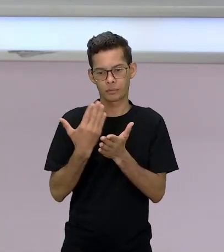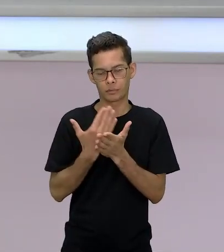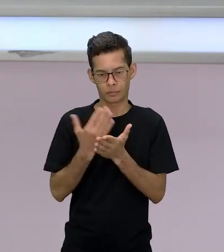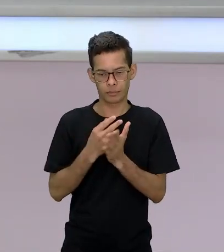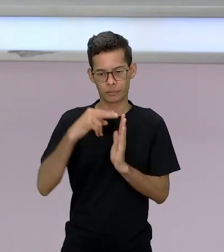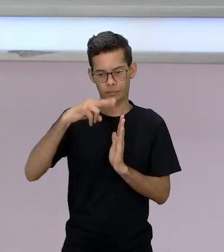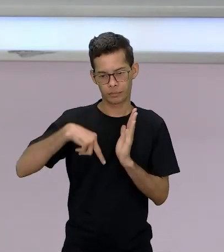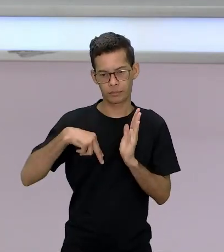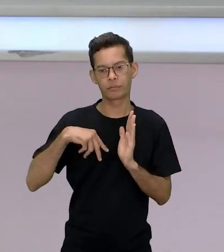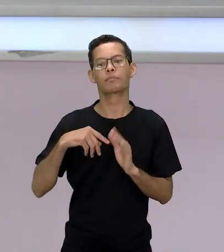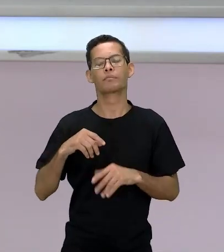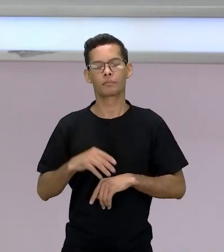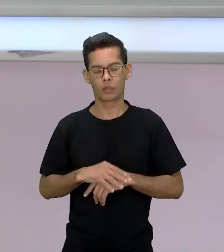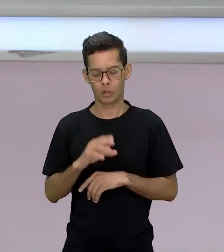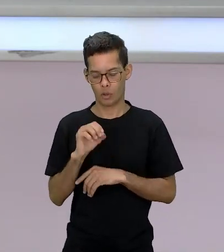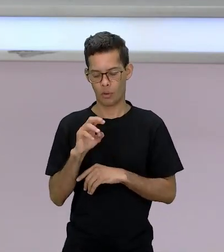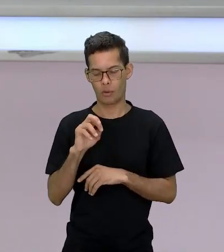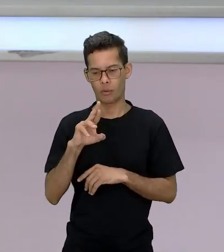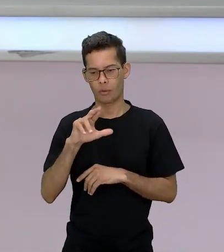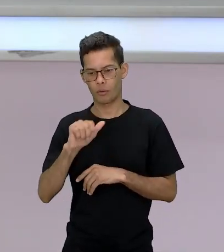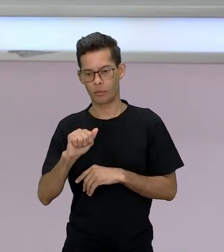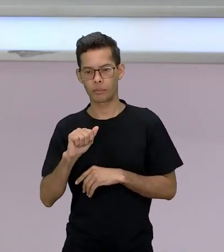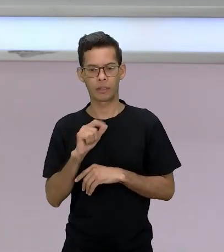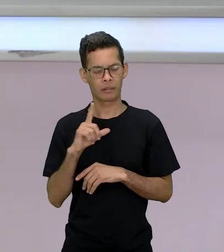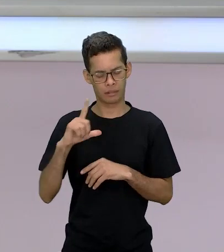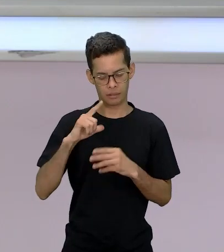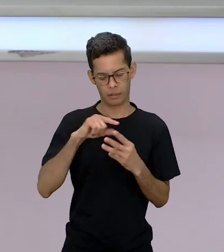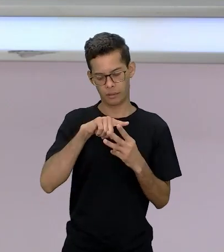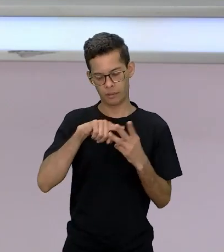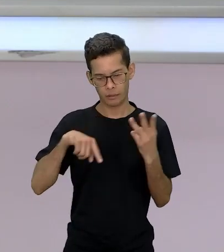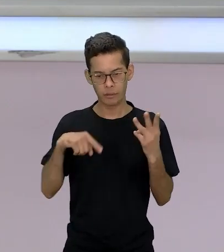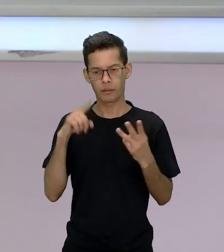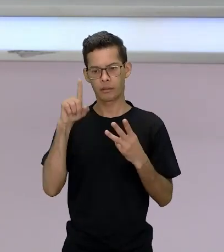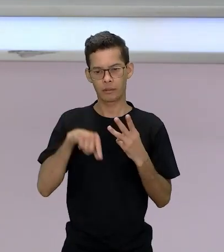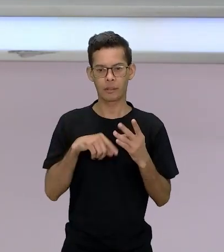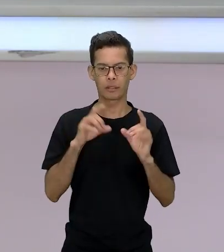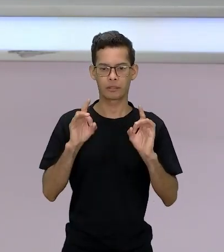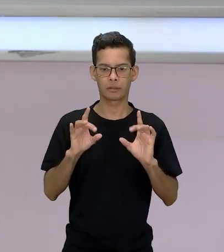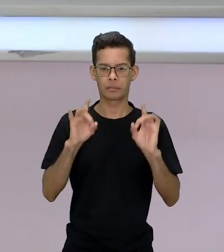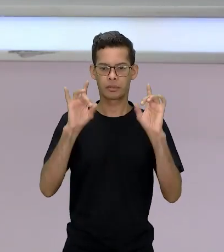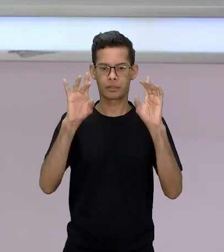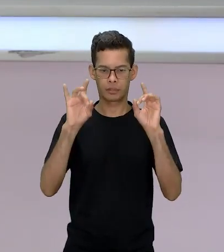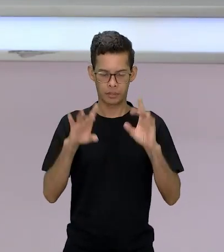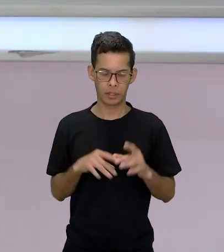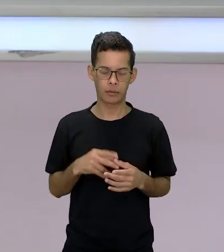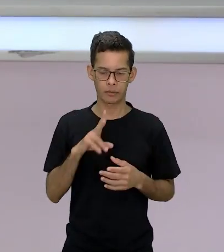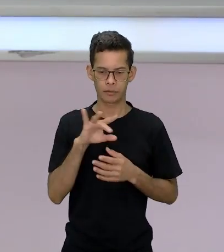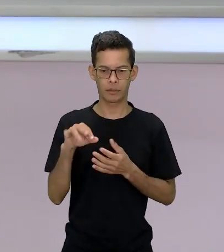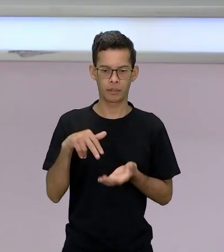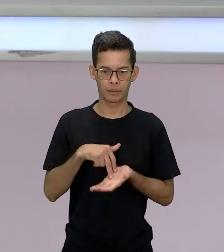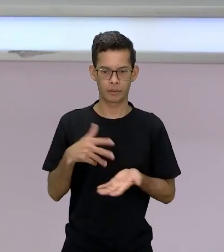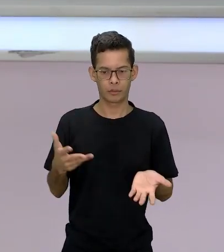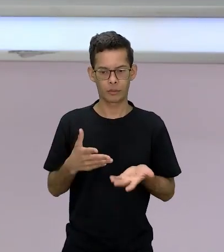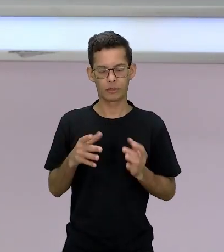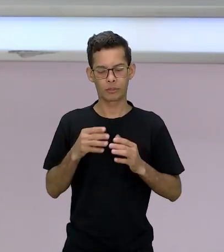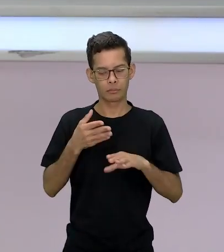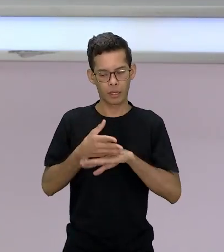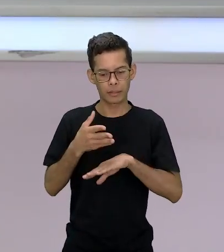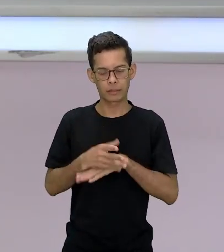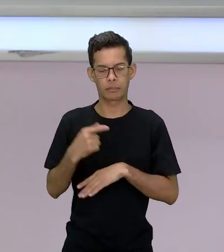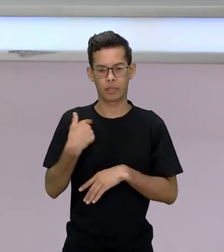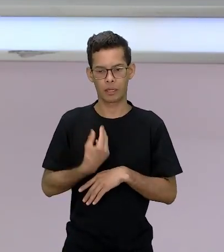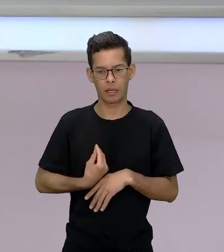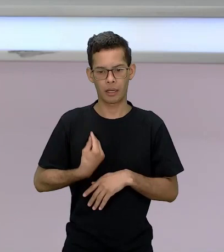convidadas muito especiais que vão participar conosco aqui ao vivo,